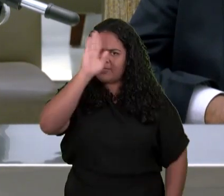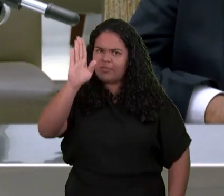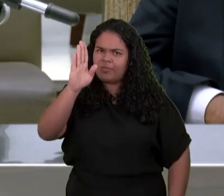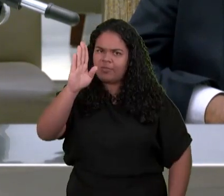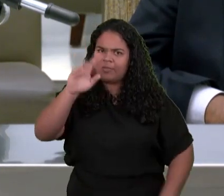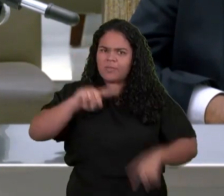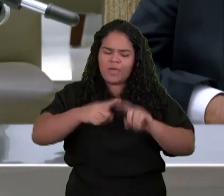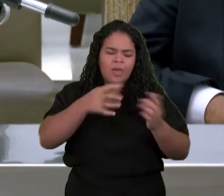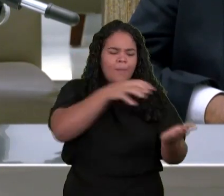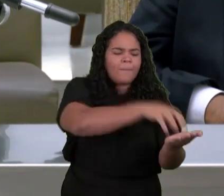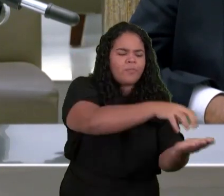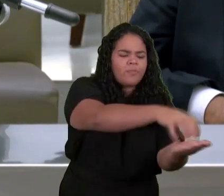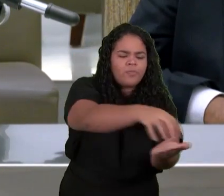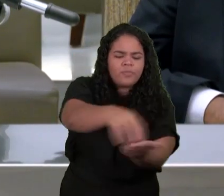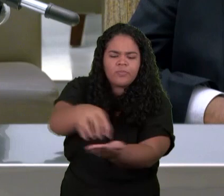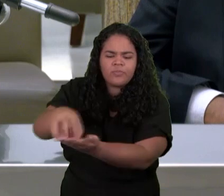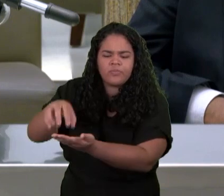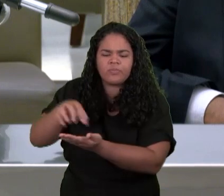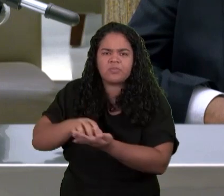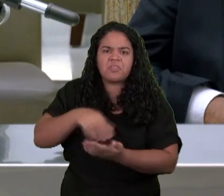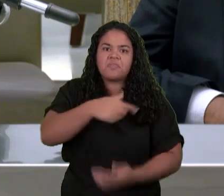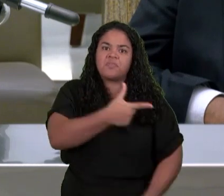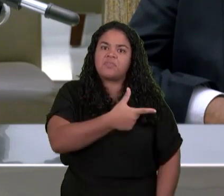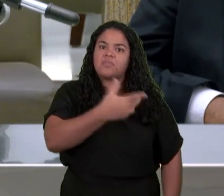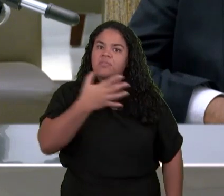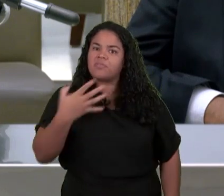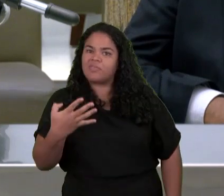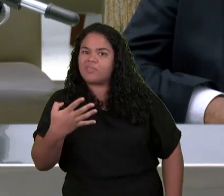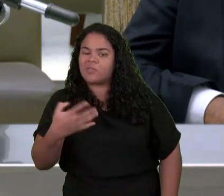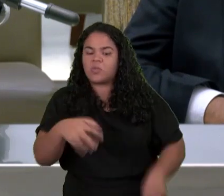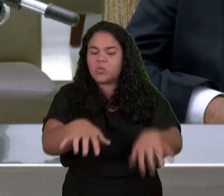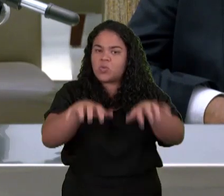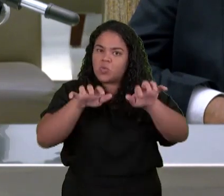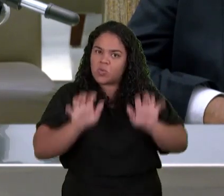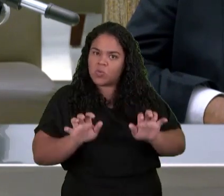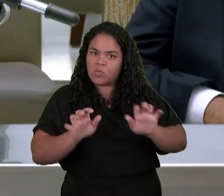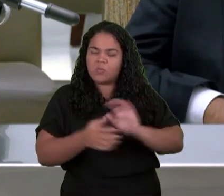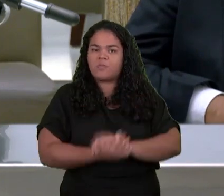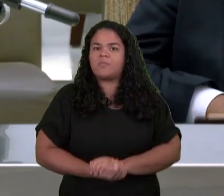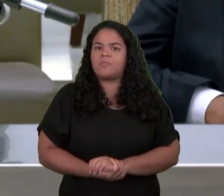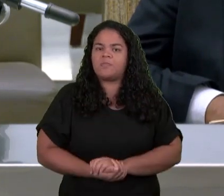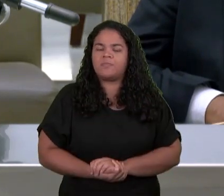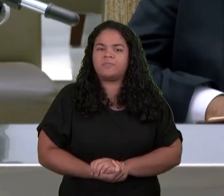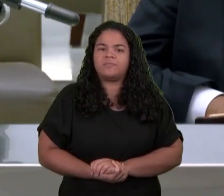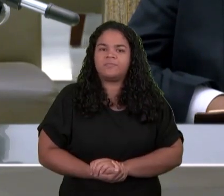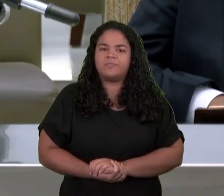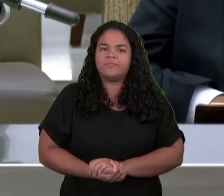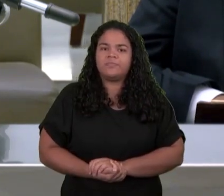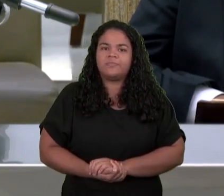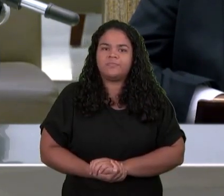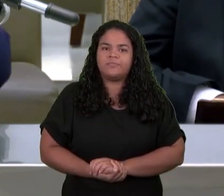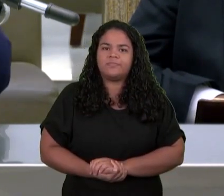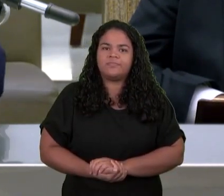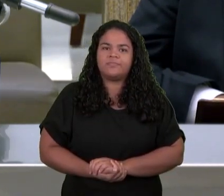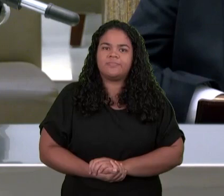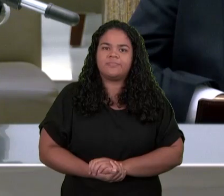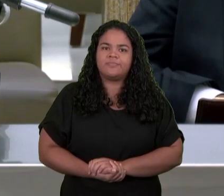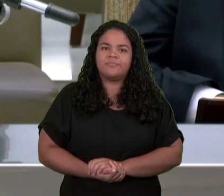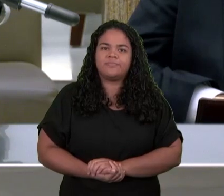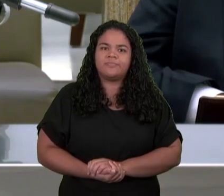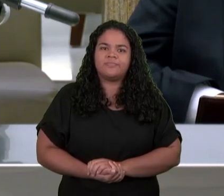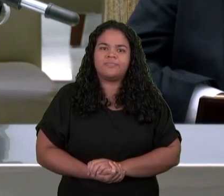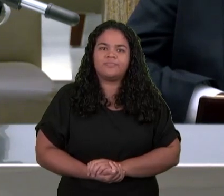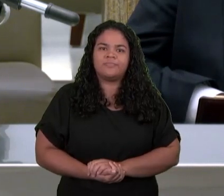Queridos irmãos Que sobre aqueles Vinte e quatro Tronos Ele diz Que havia Neles